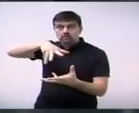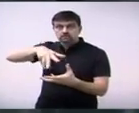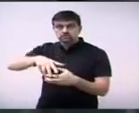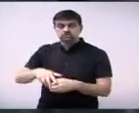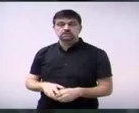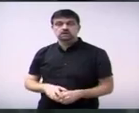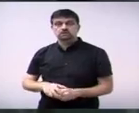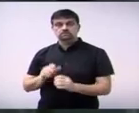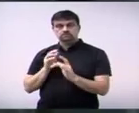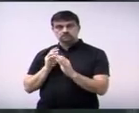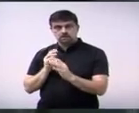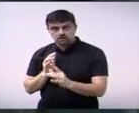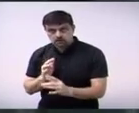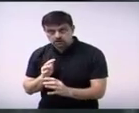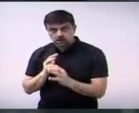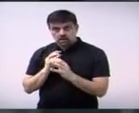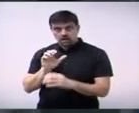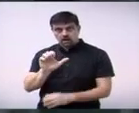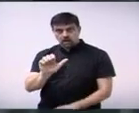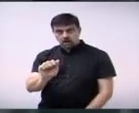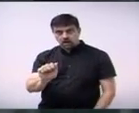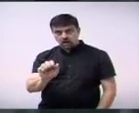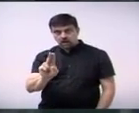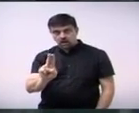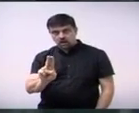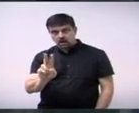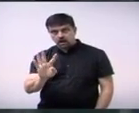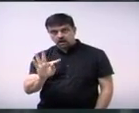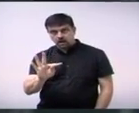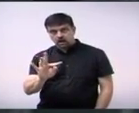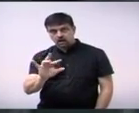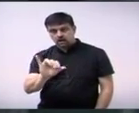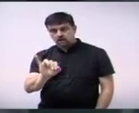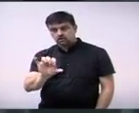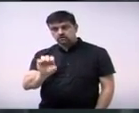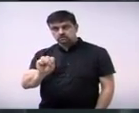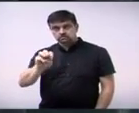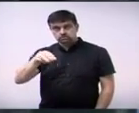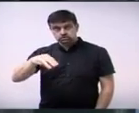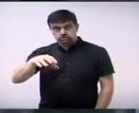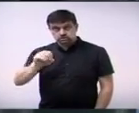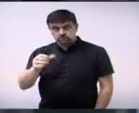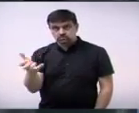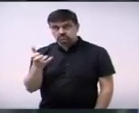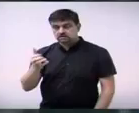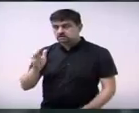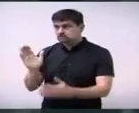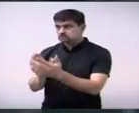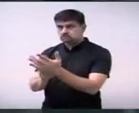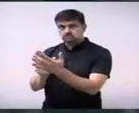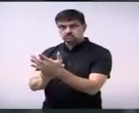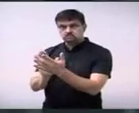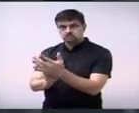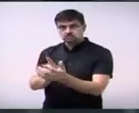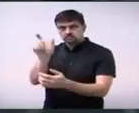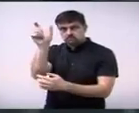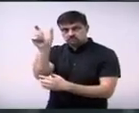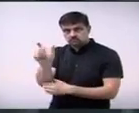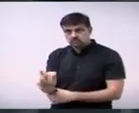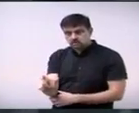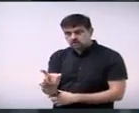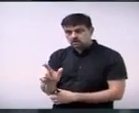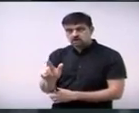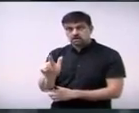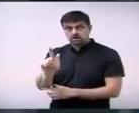ao autismo parabenizar a militante aquele Paulinas de ferro